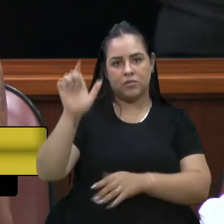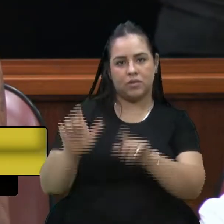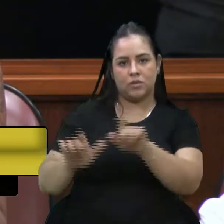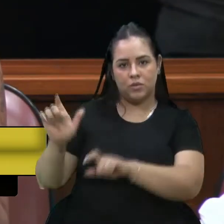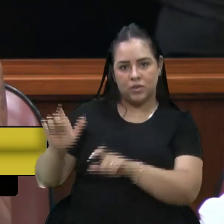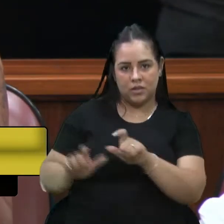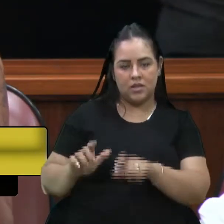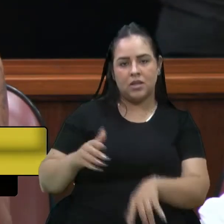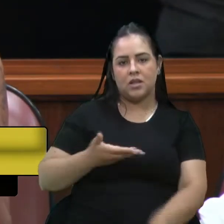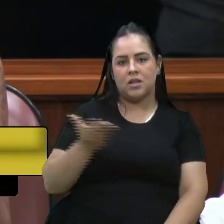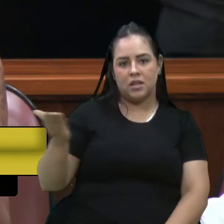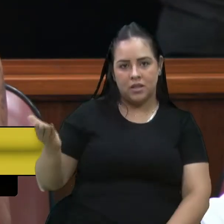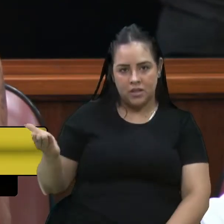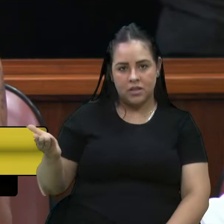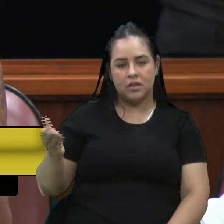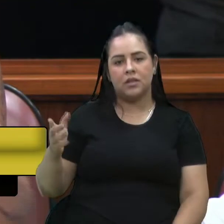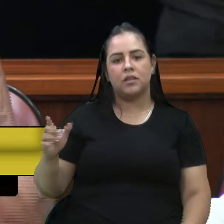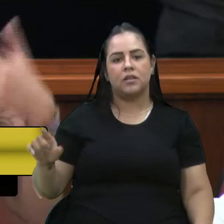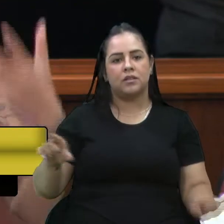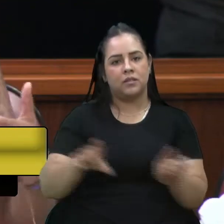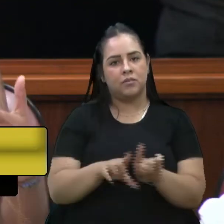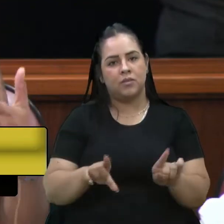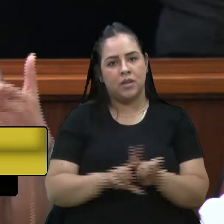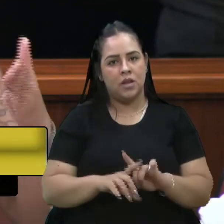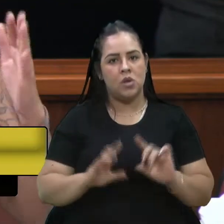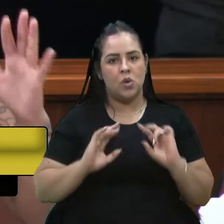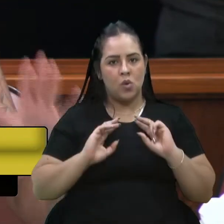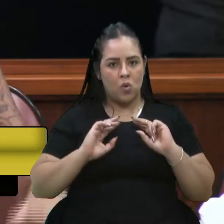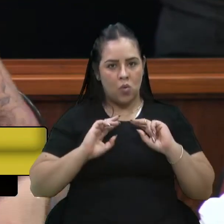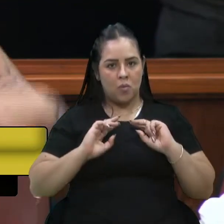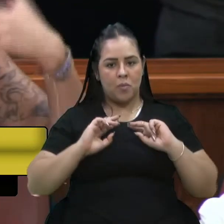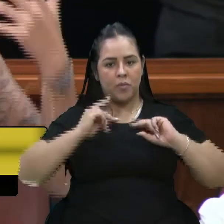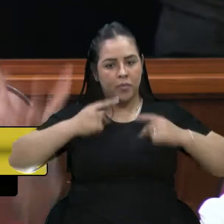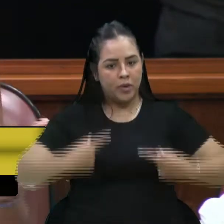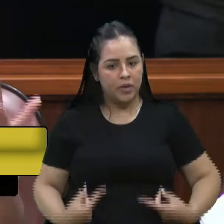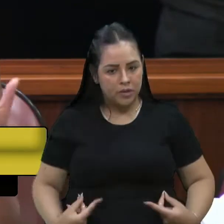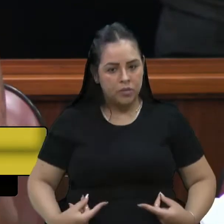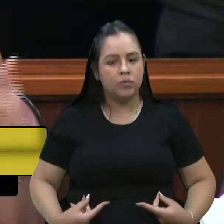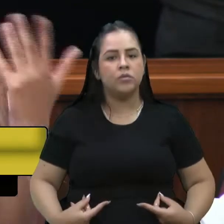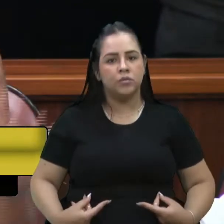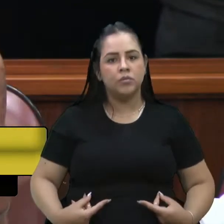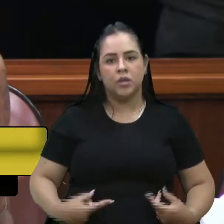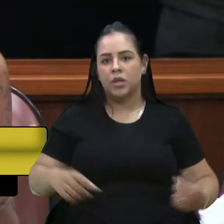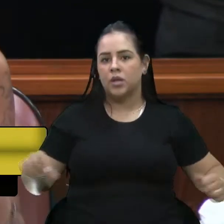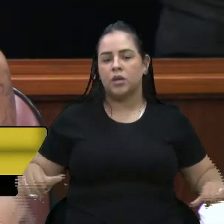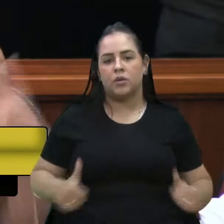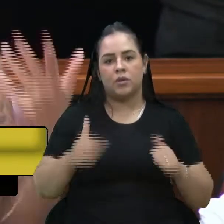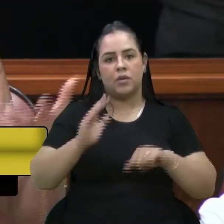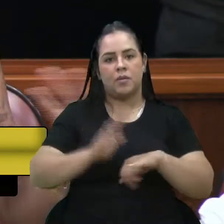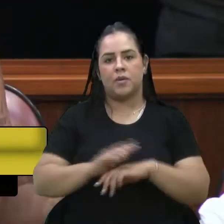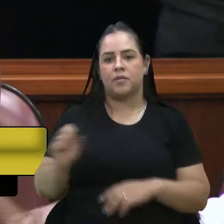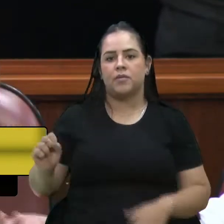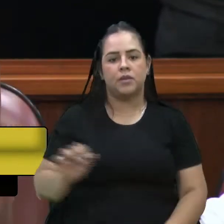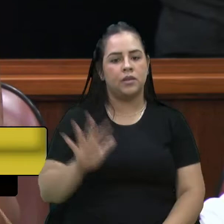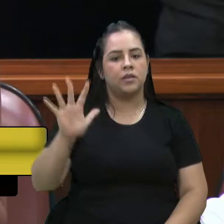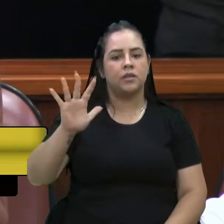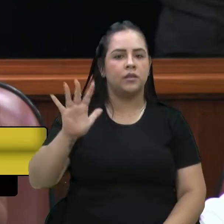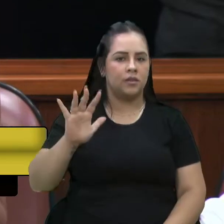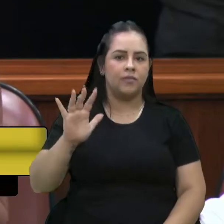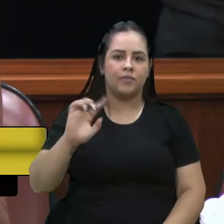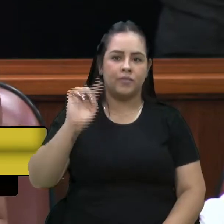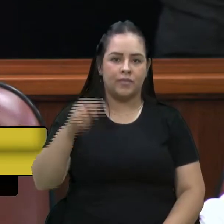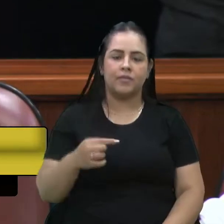que estão lá e que também humaniza e acrescenta ainda mais valor. Não deixa de ser um